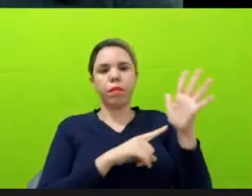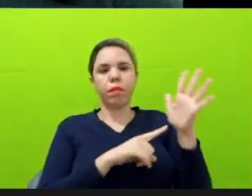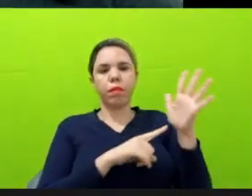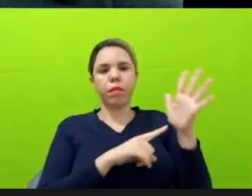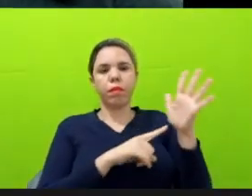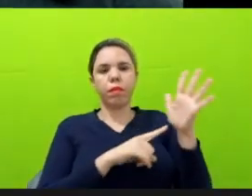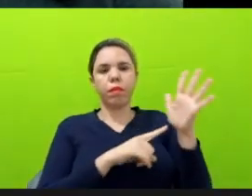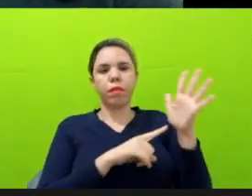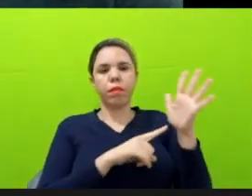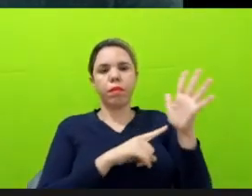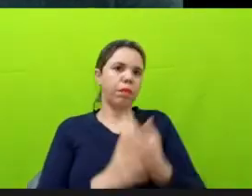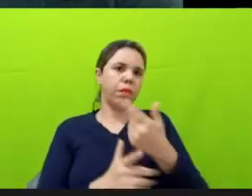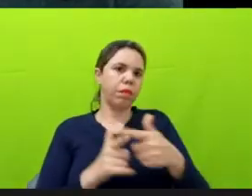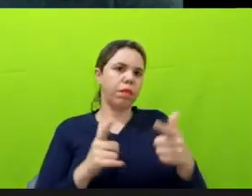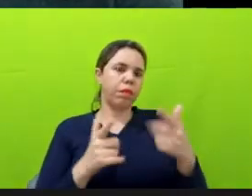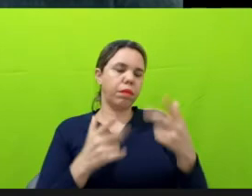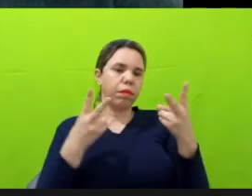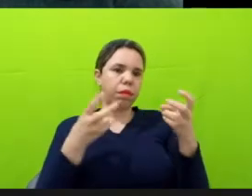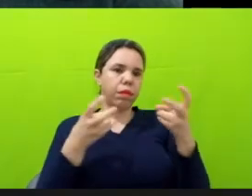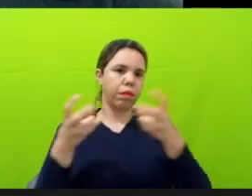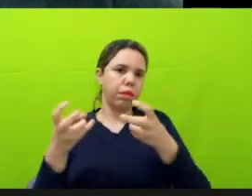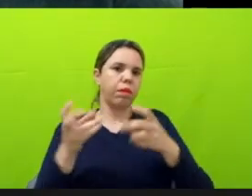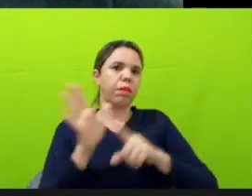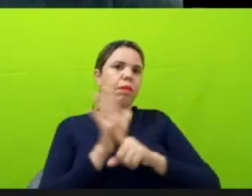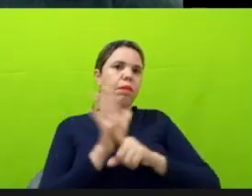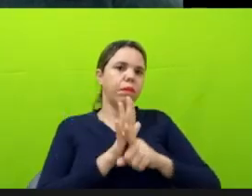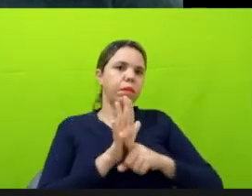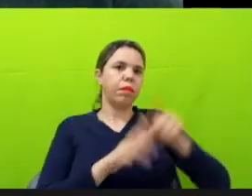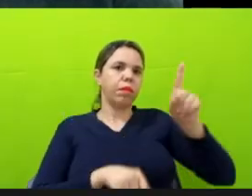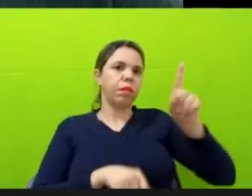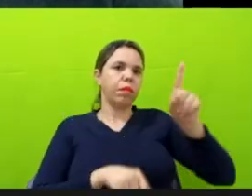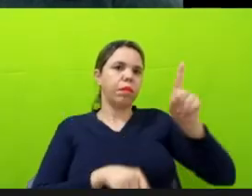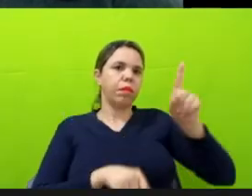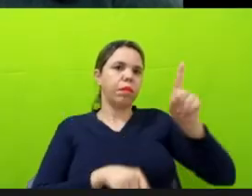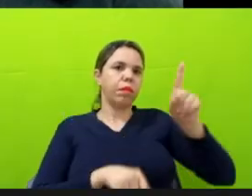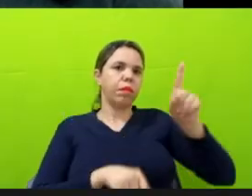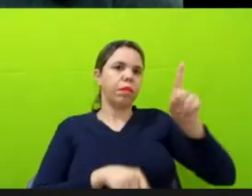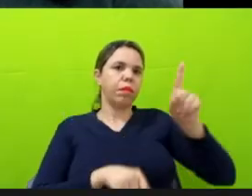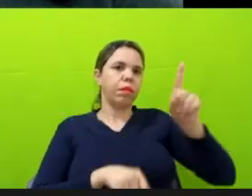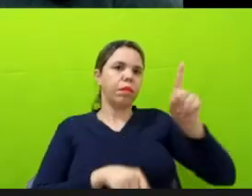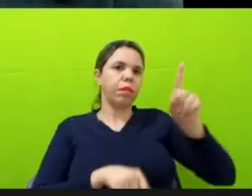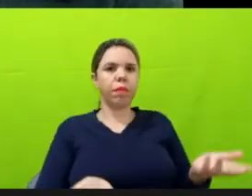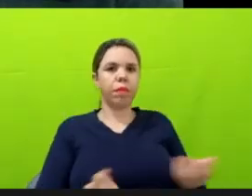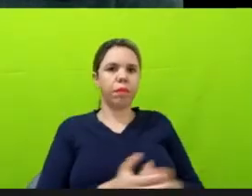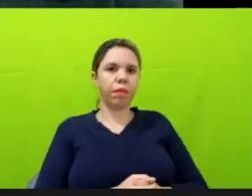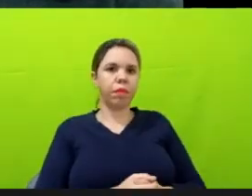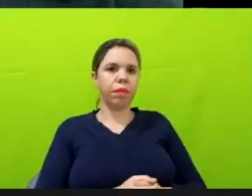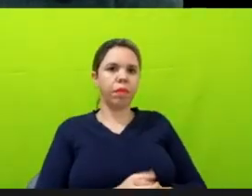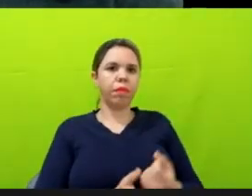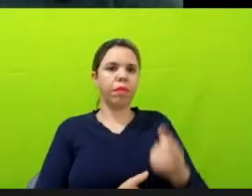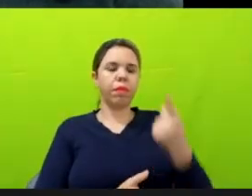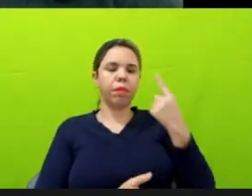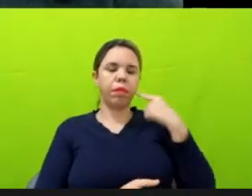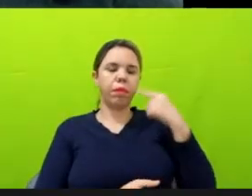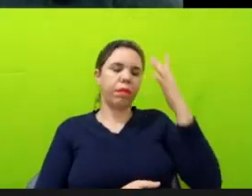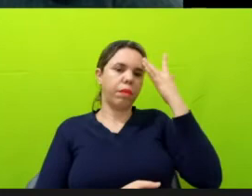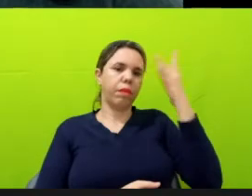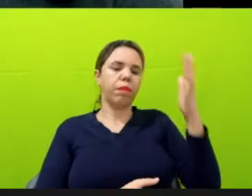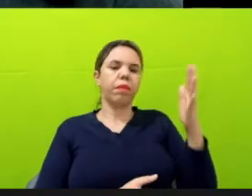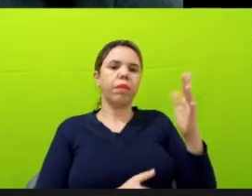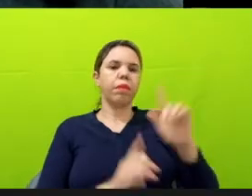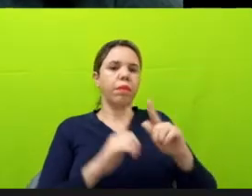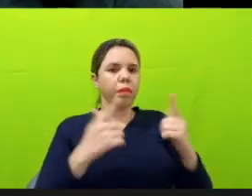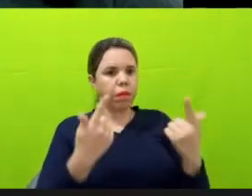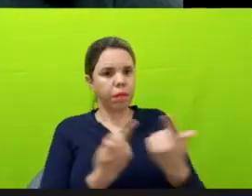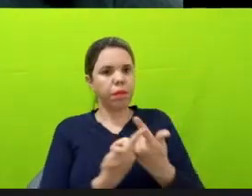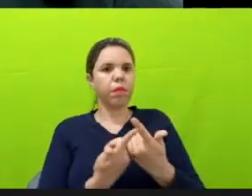estatístico, né? Acho que existe um princípio, assim, na gestão pública, que é o de que